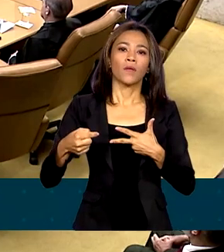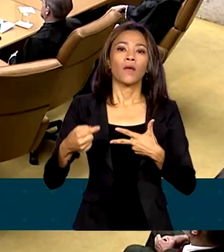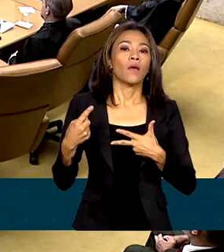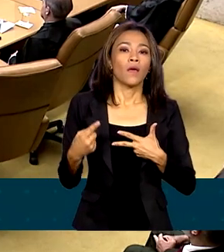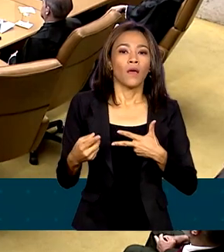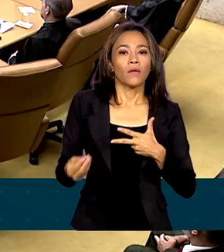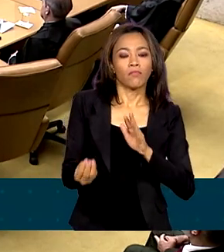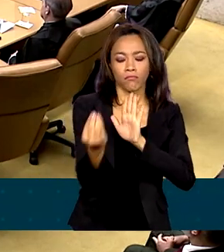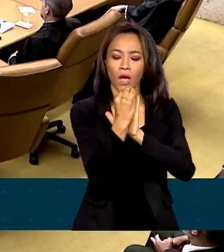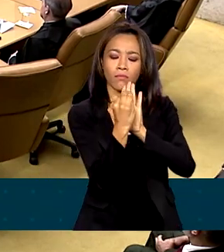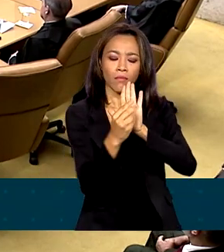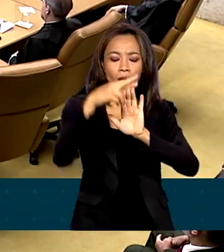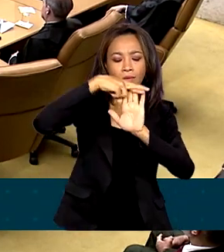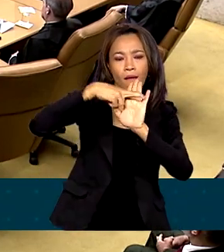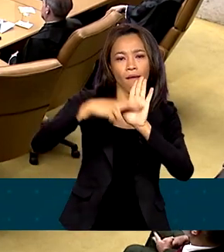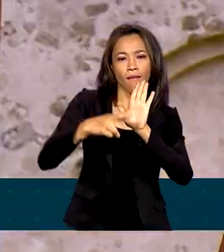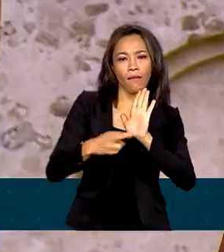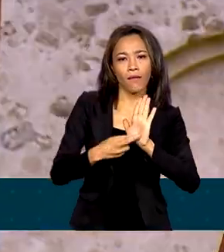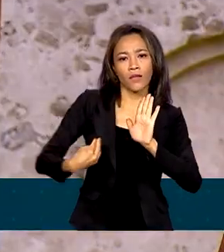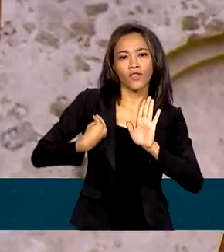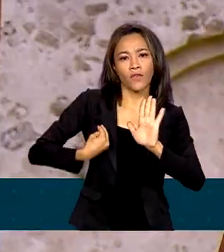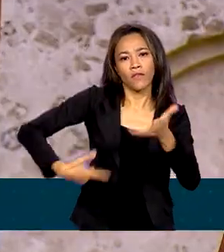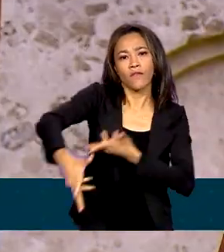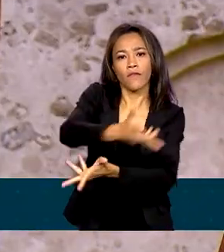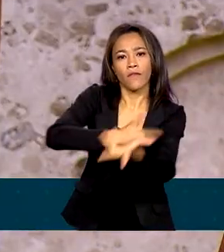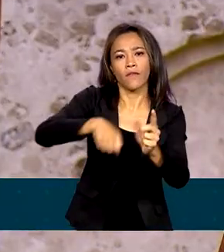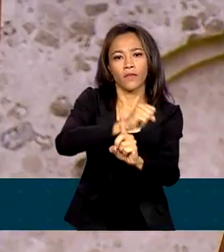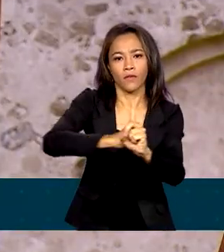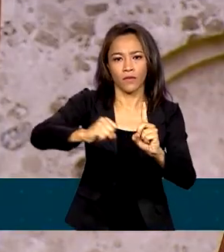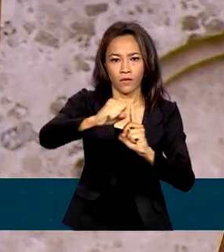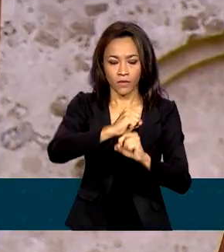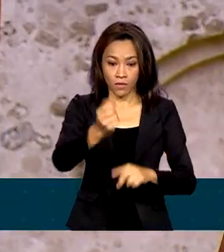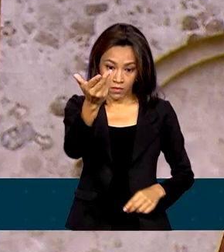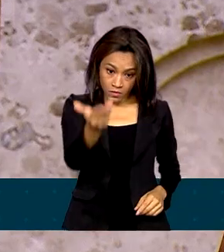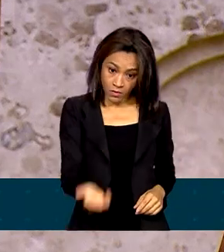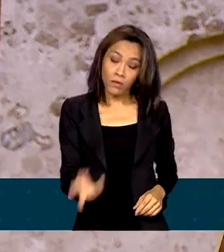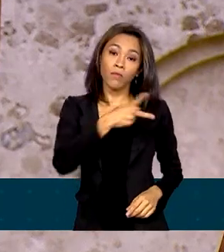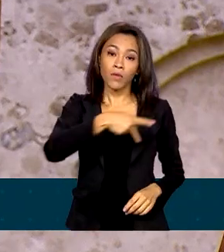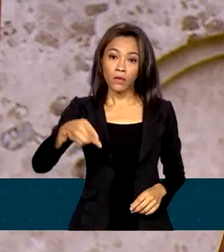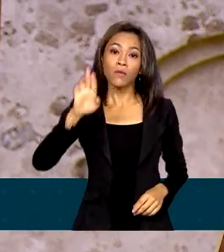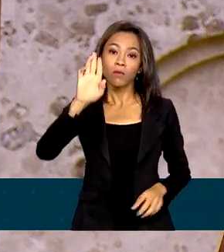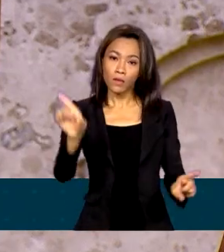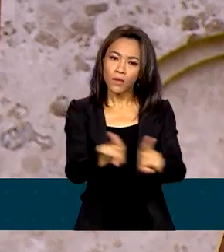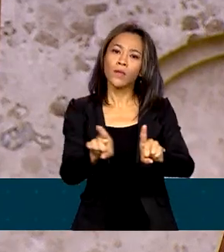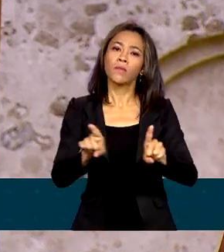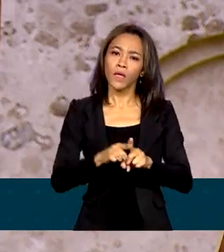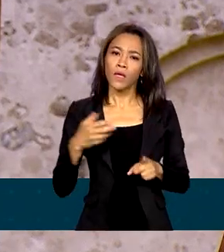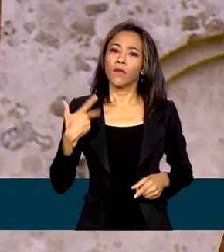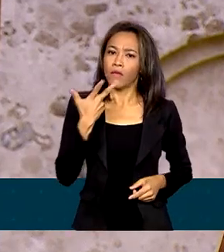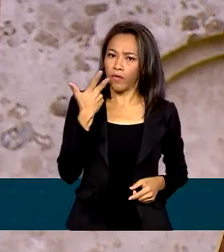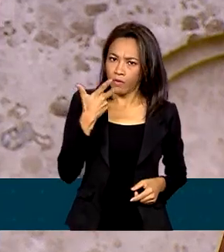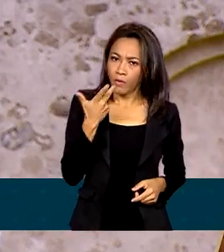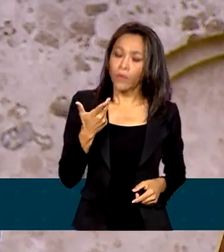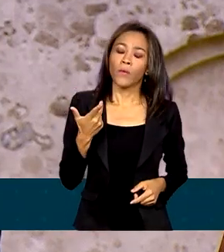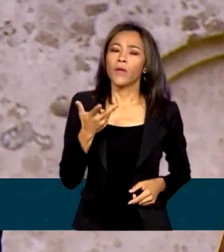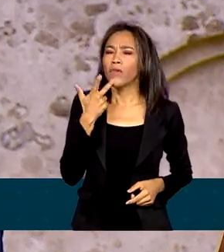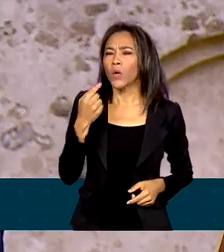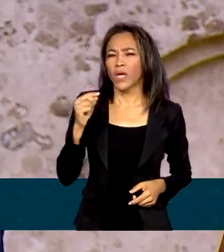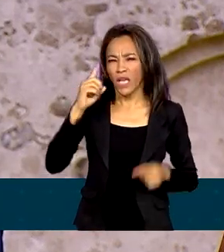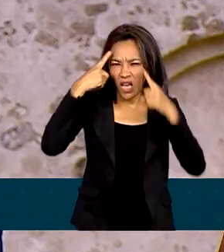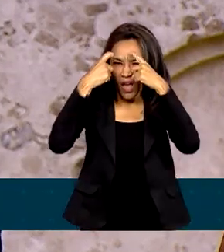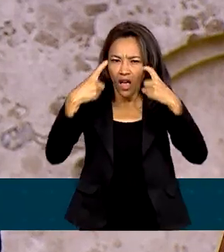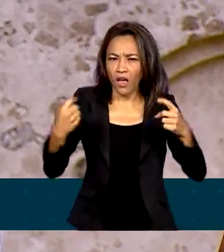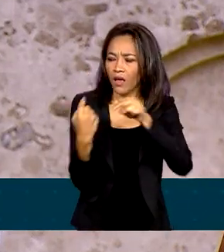as regras de convivência social. O presidente Lula também falou. Ele afirmou que a violência do dia 8 de